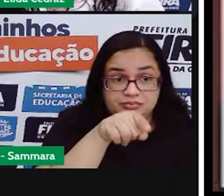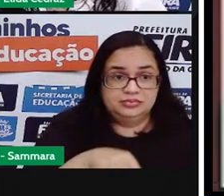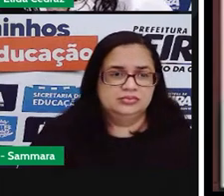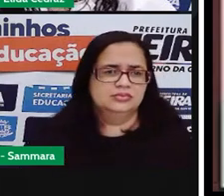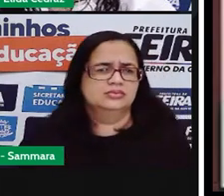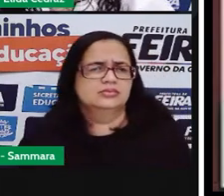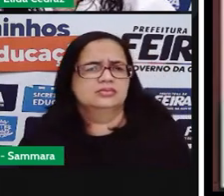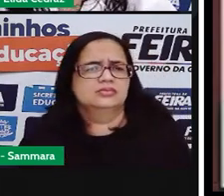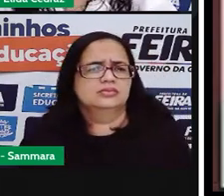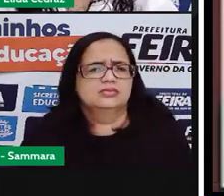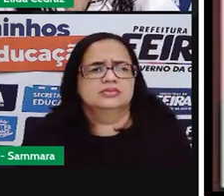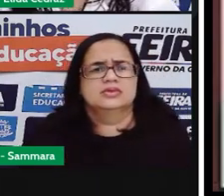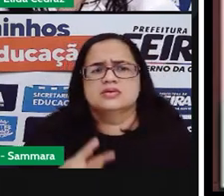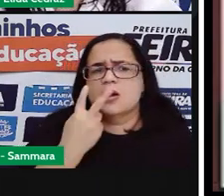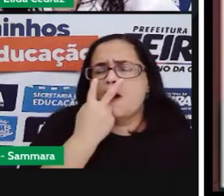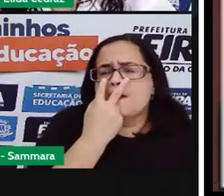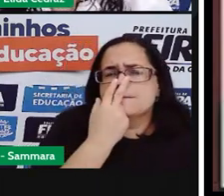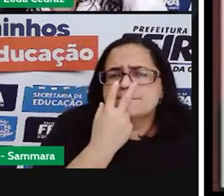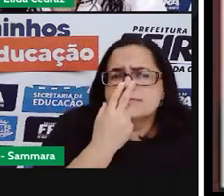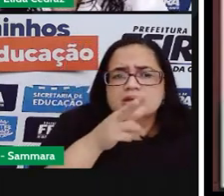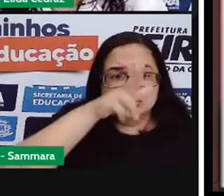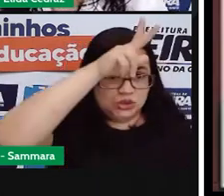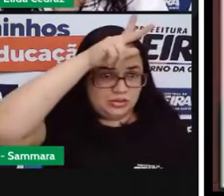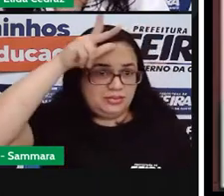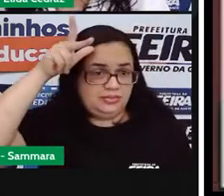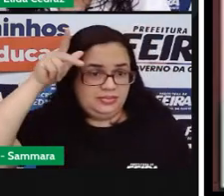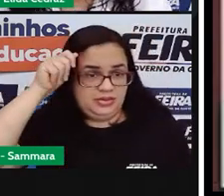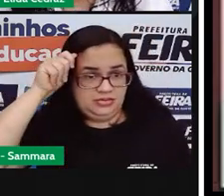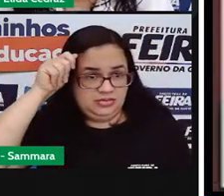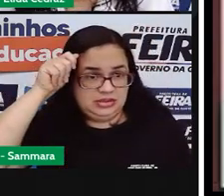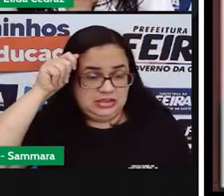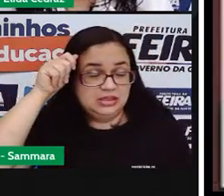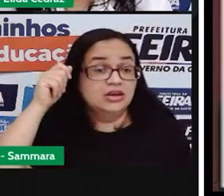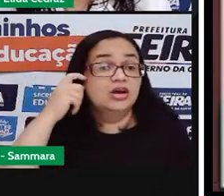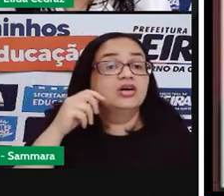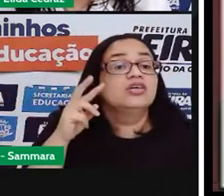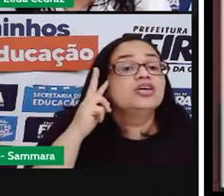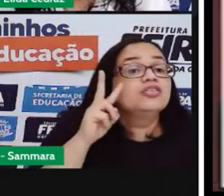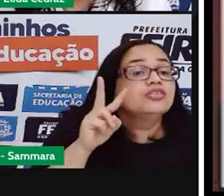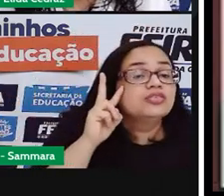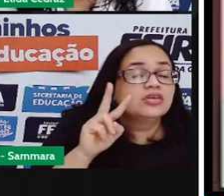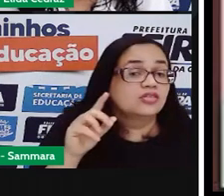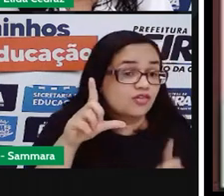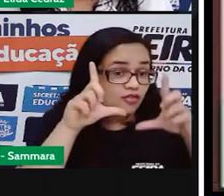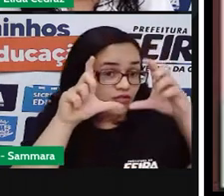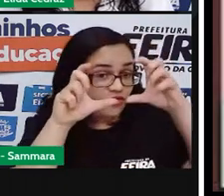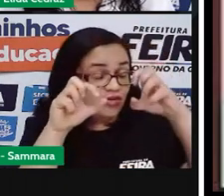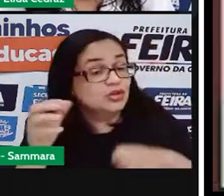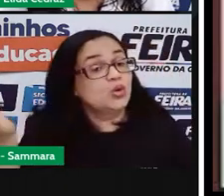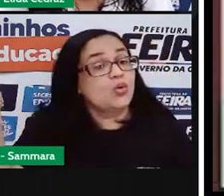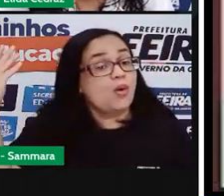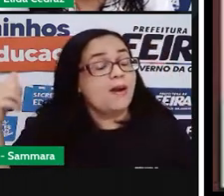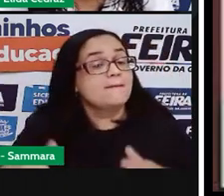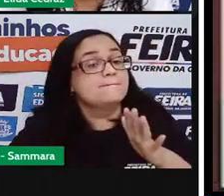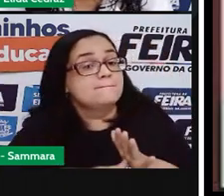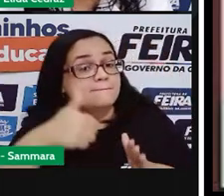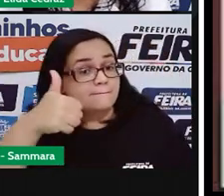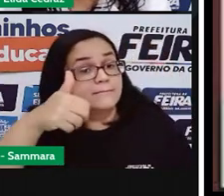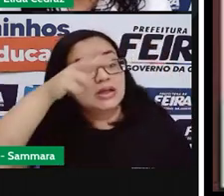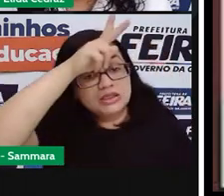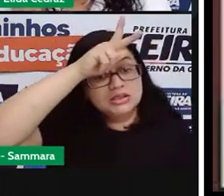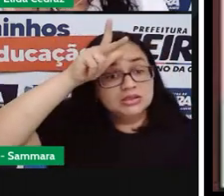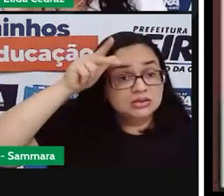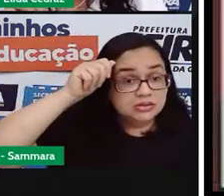Digamos que é a mesma coisa do prefeito. Vocês viram muitas fotos antigas dos primeiros-intendentes.